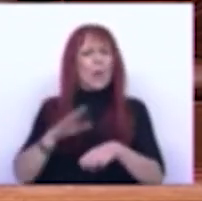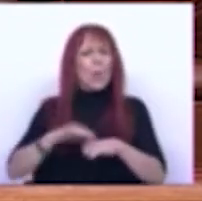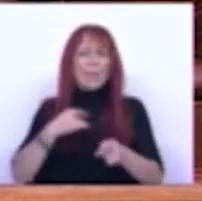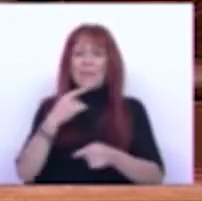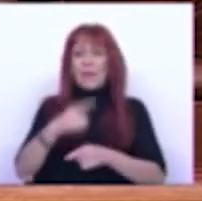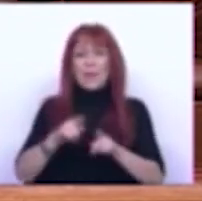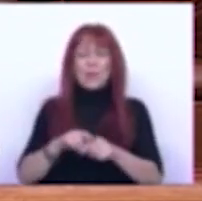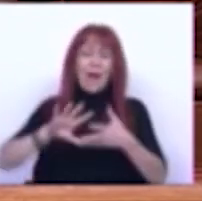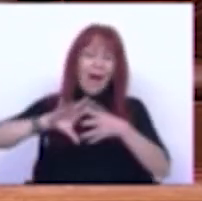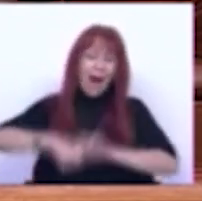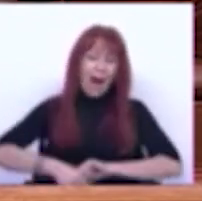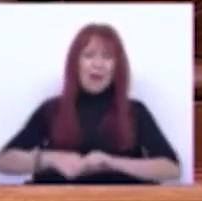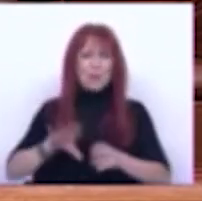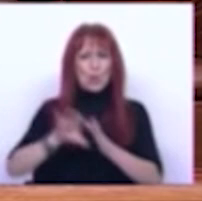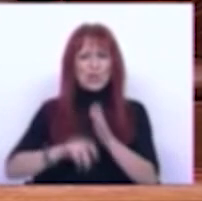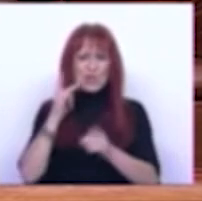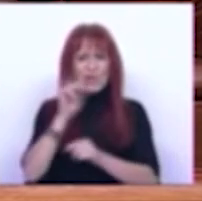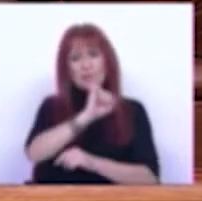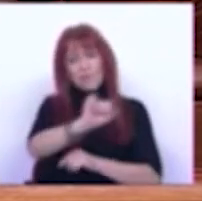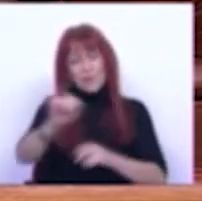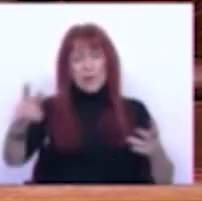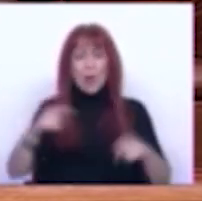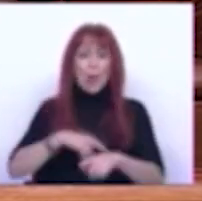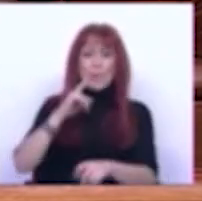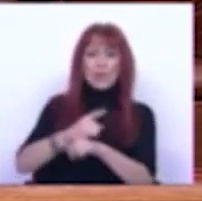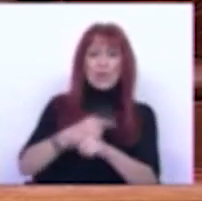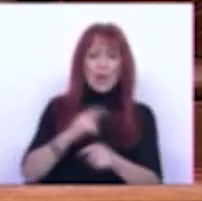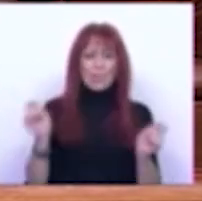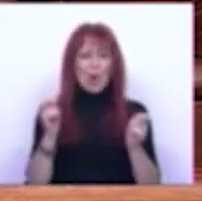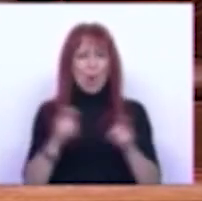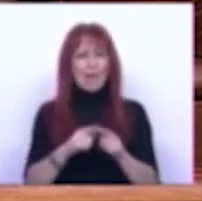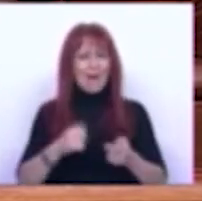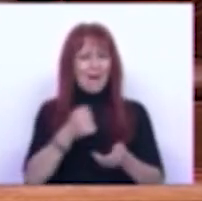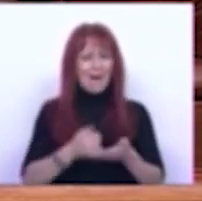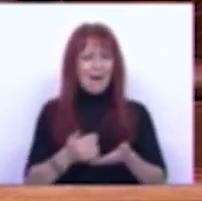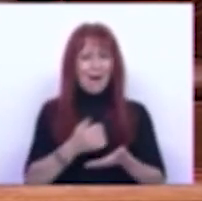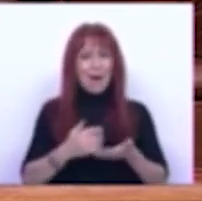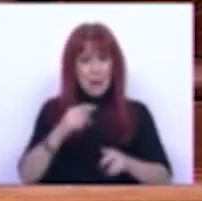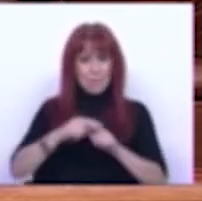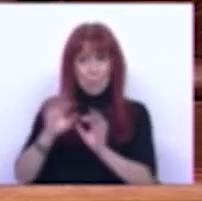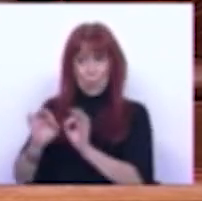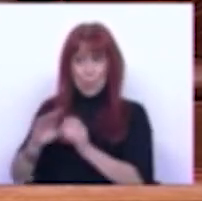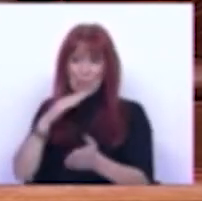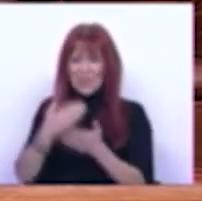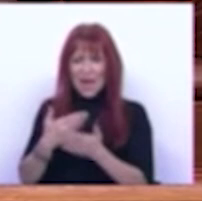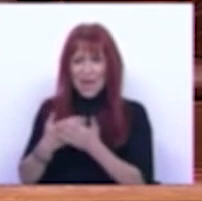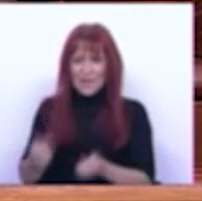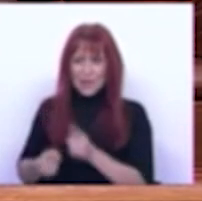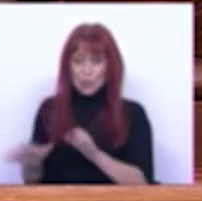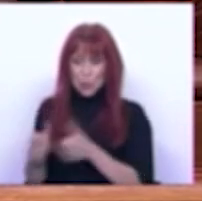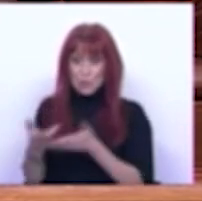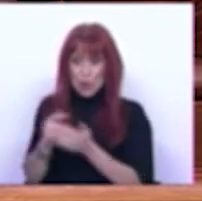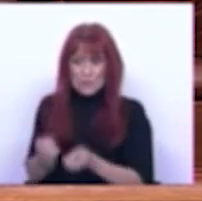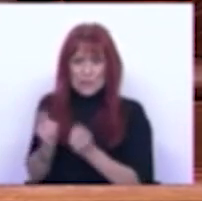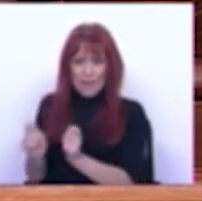justificar a degradação das suas condições de vida ao mesmo tempo que promove a acumulação de privilégios e benefícios para os grupos